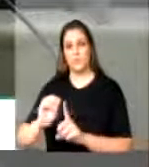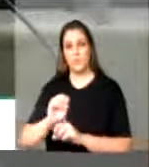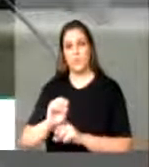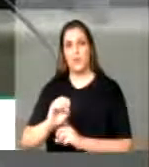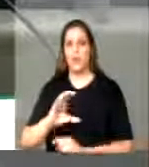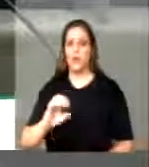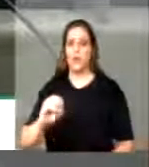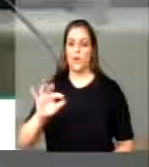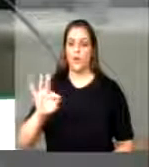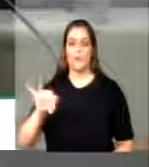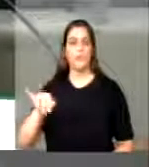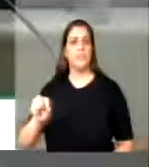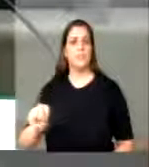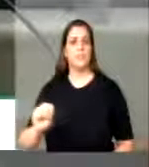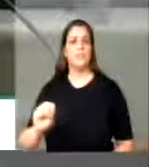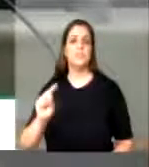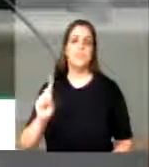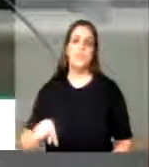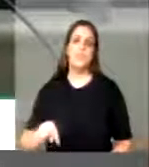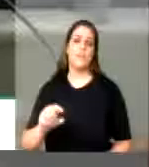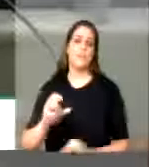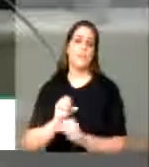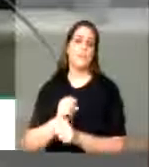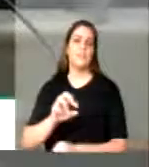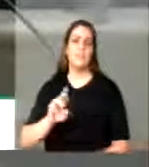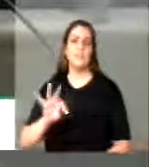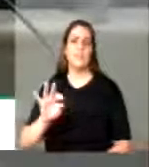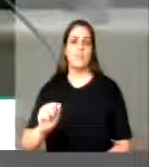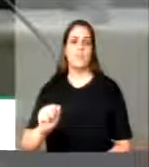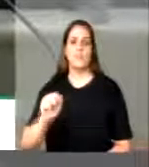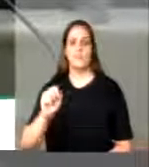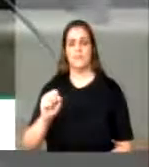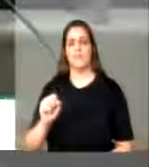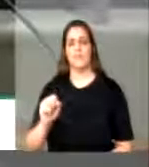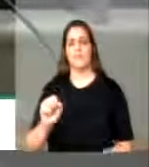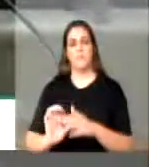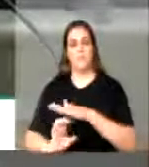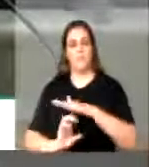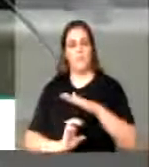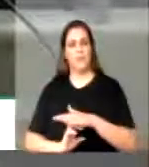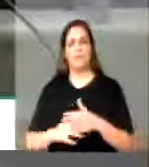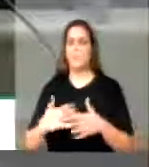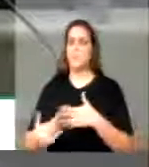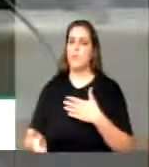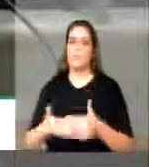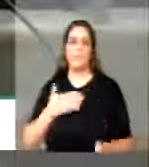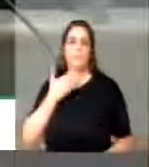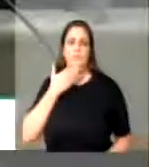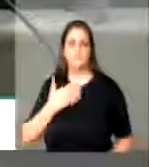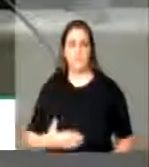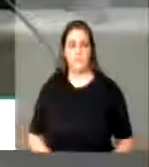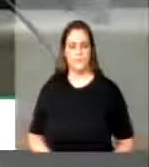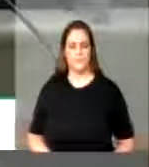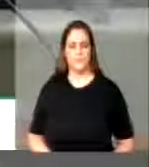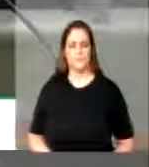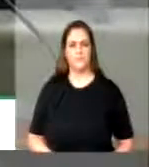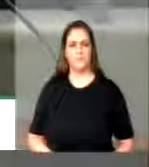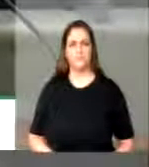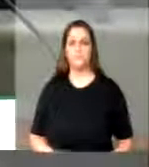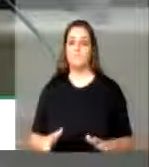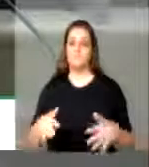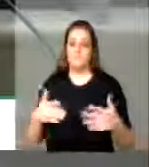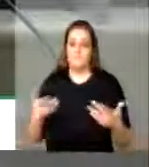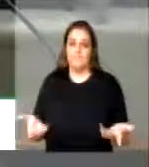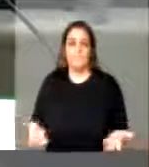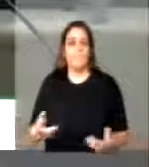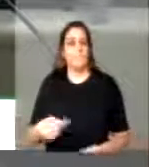incide a receita bruta das empresas, não importa sua atividade e, portanto, sobre nosso